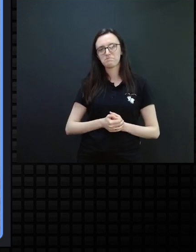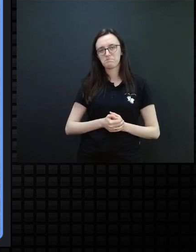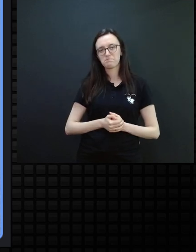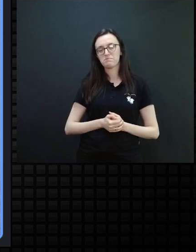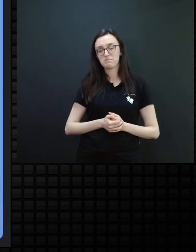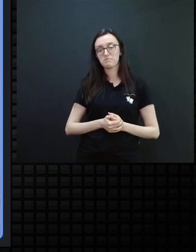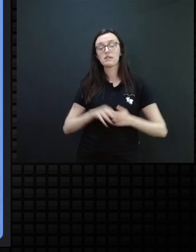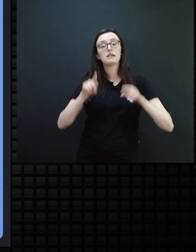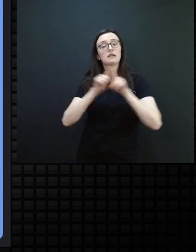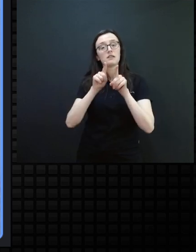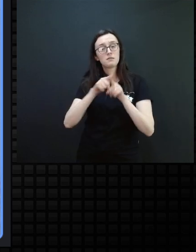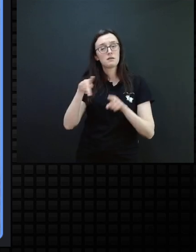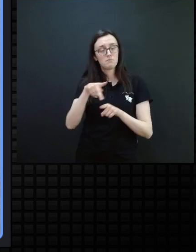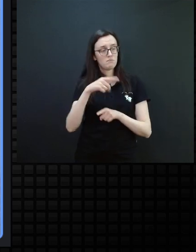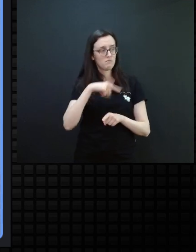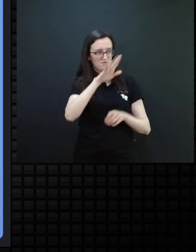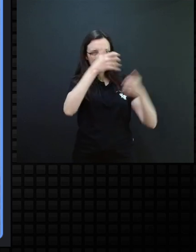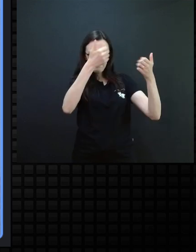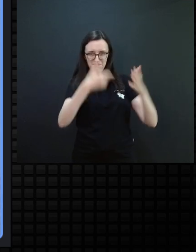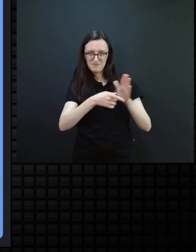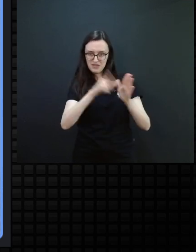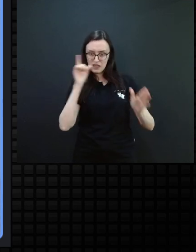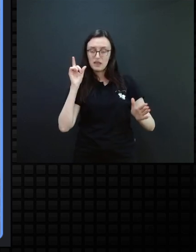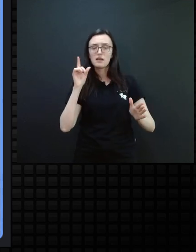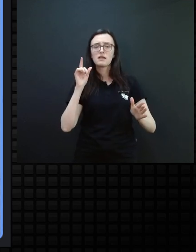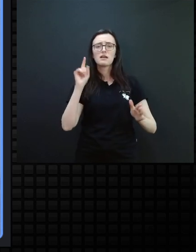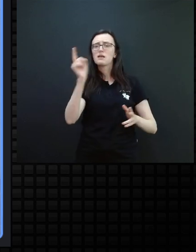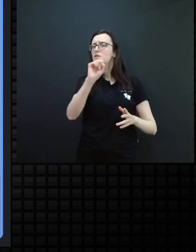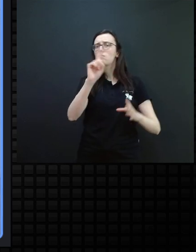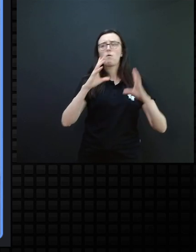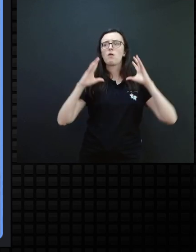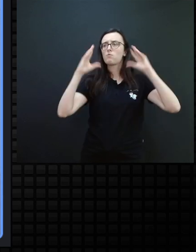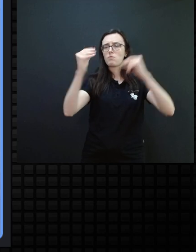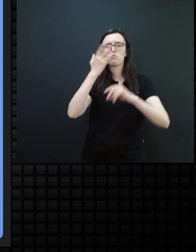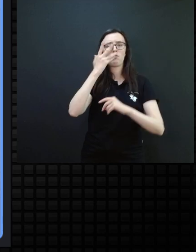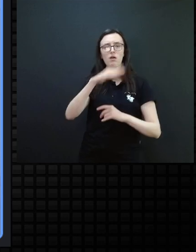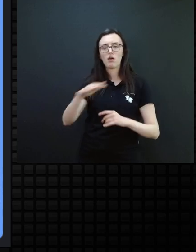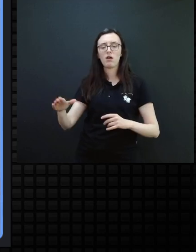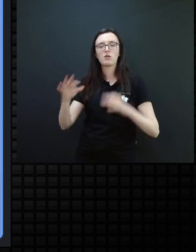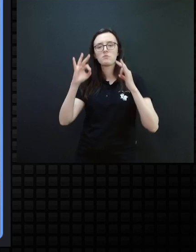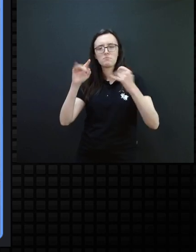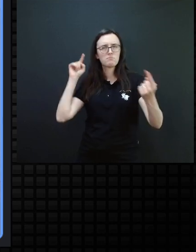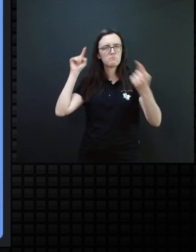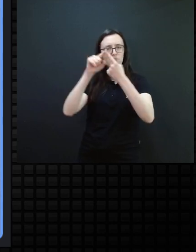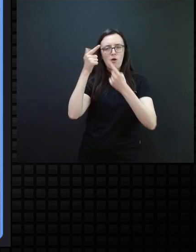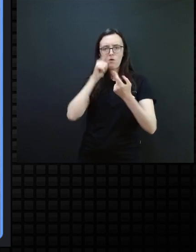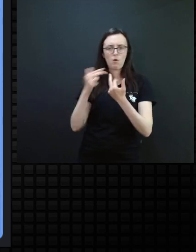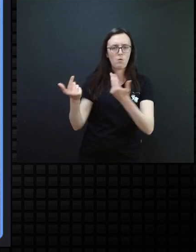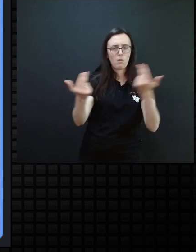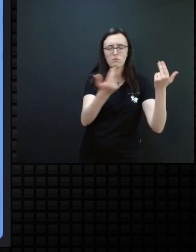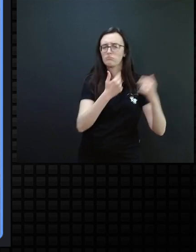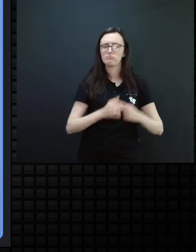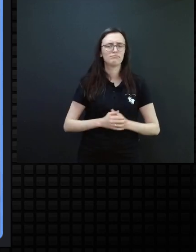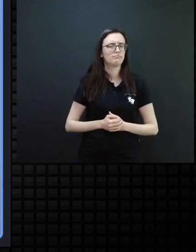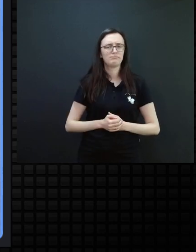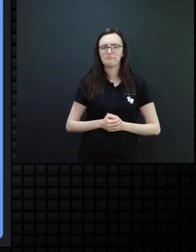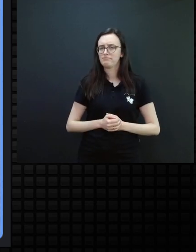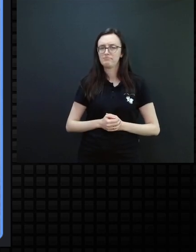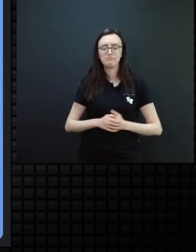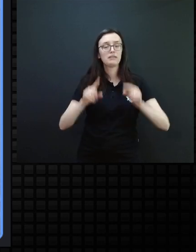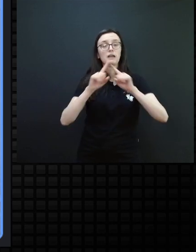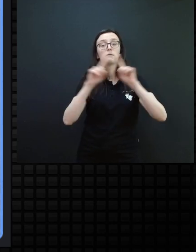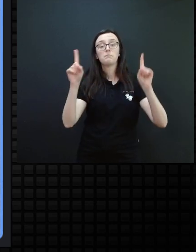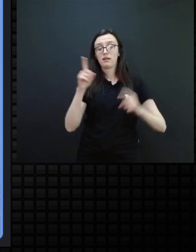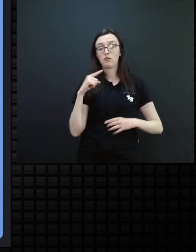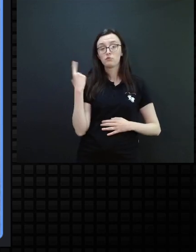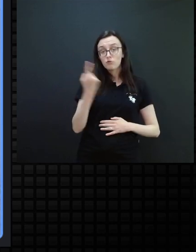professor Carlos mencionou, nem todas as crianças chegarão e alcançarão os mesmos objetivos, mas o